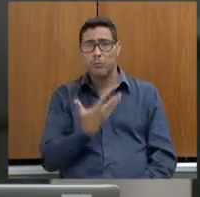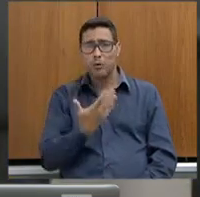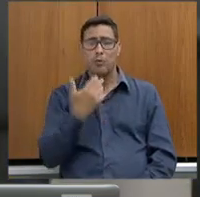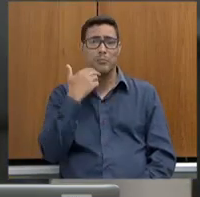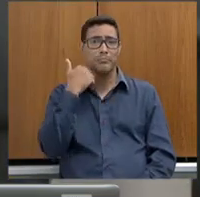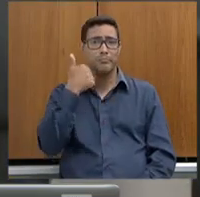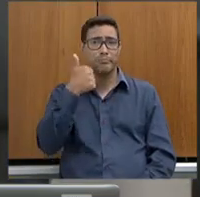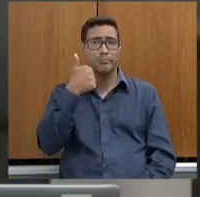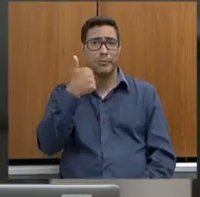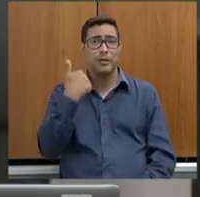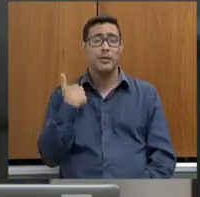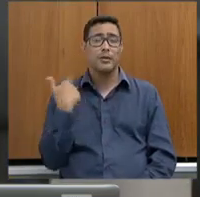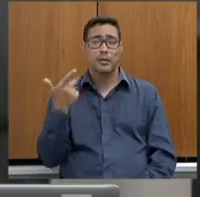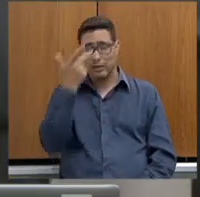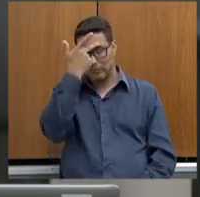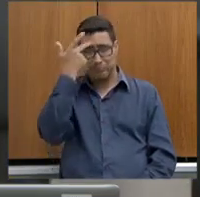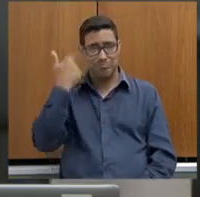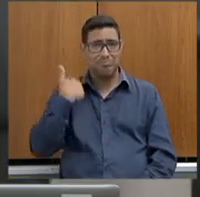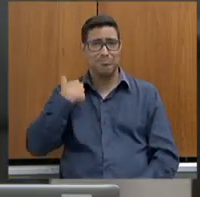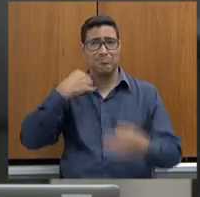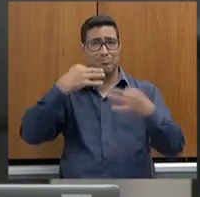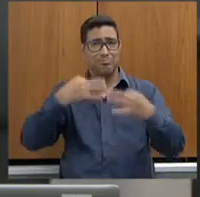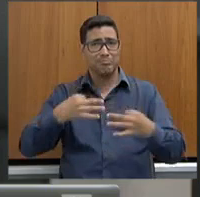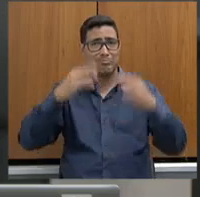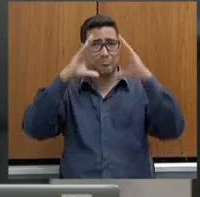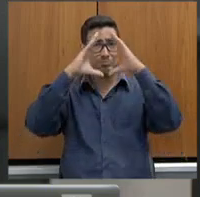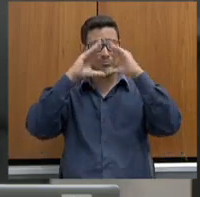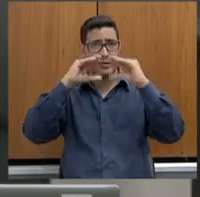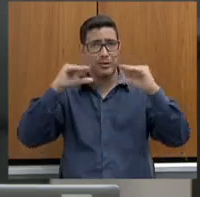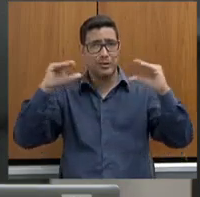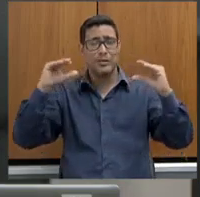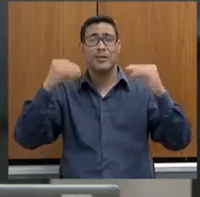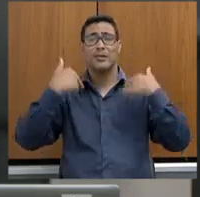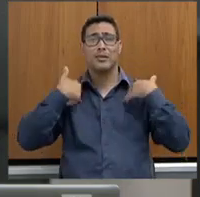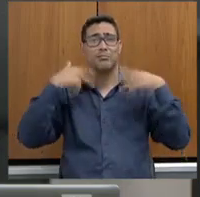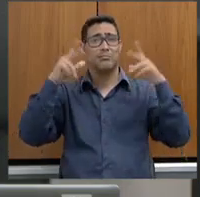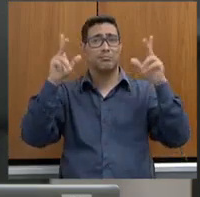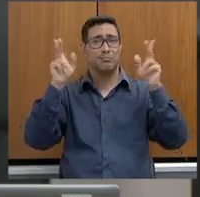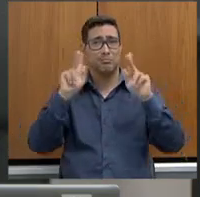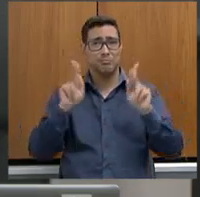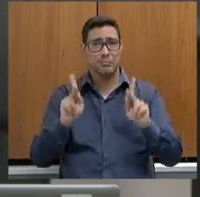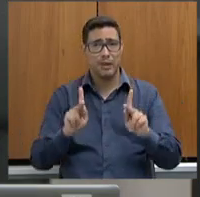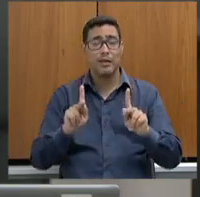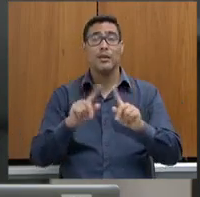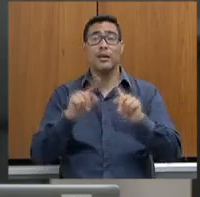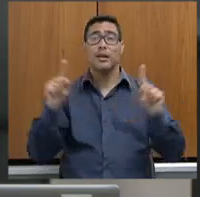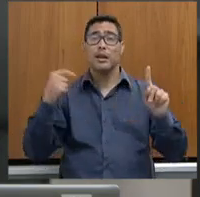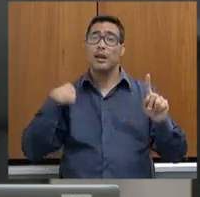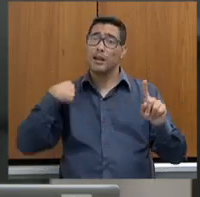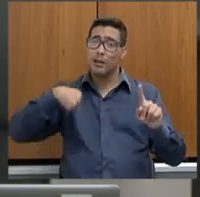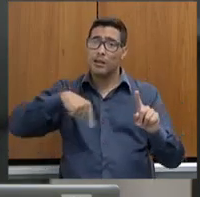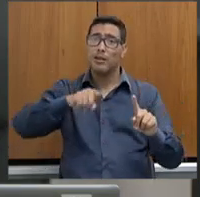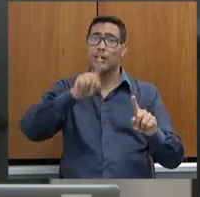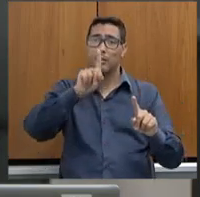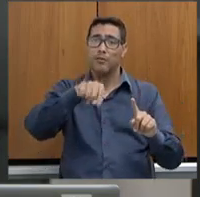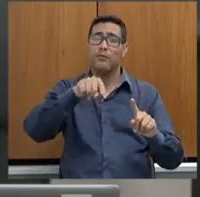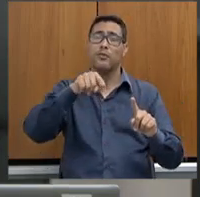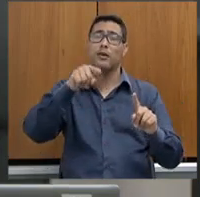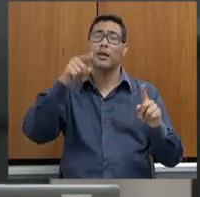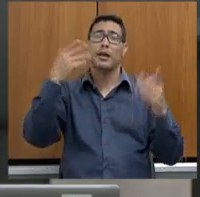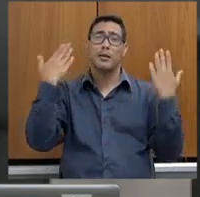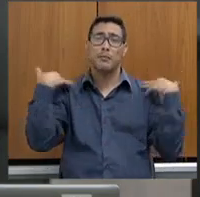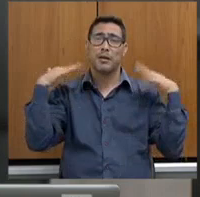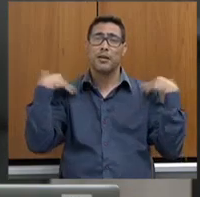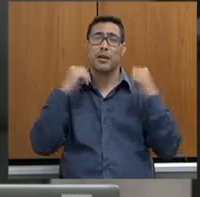cara, assim, gente finíssima, tranquilo, de boa paz. foi passar um final de semana com a sua